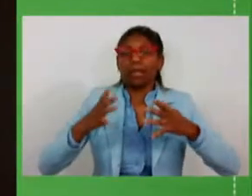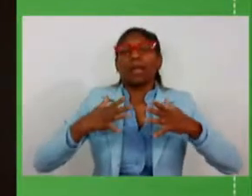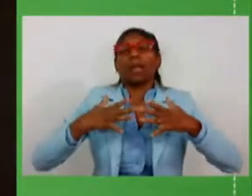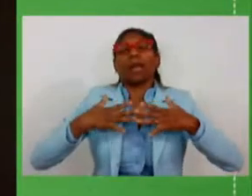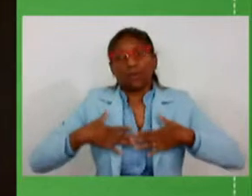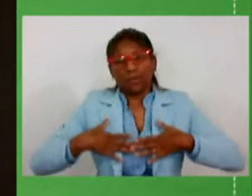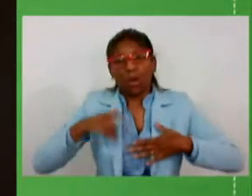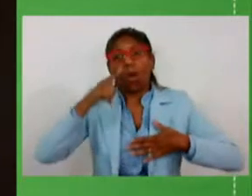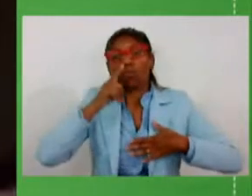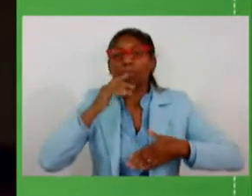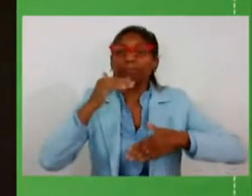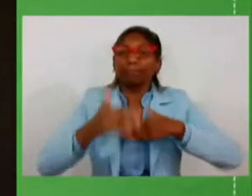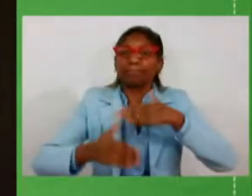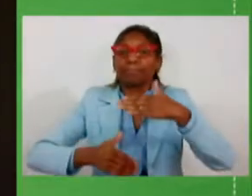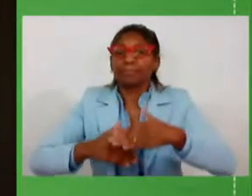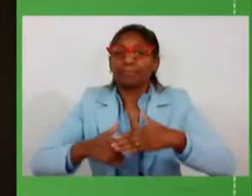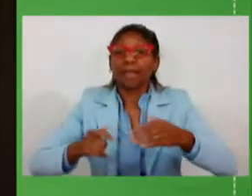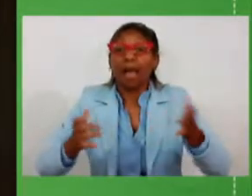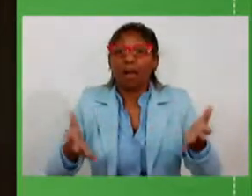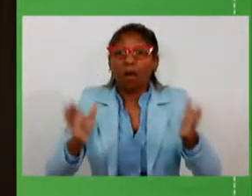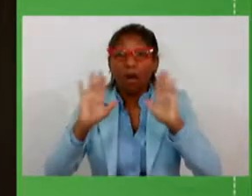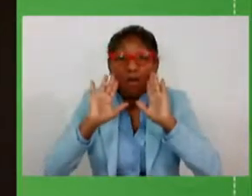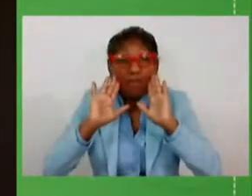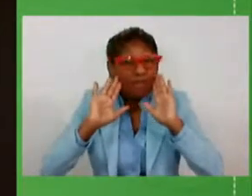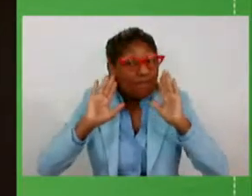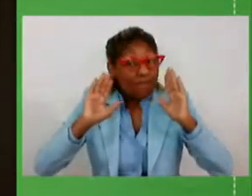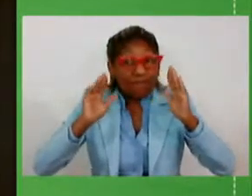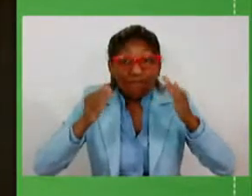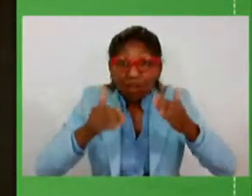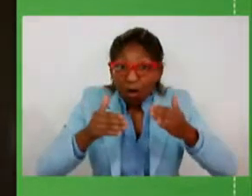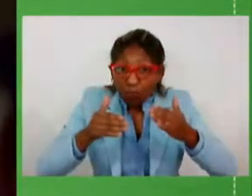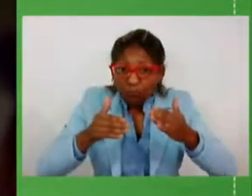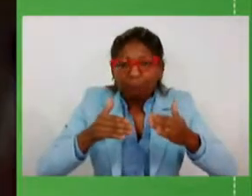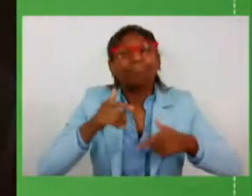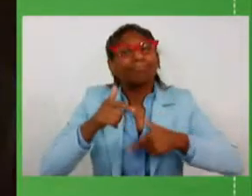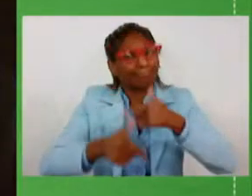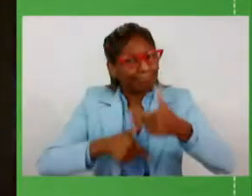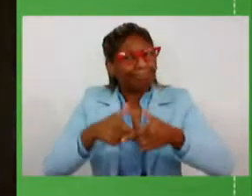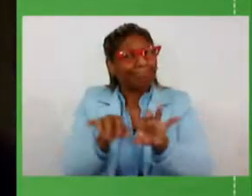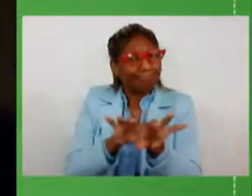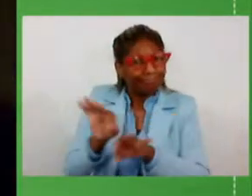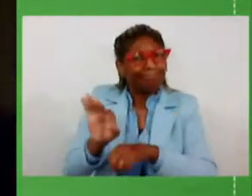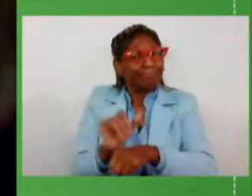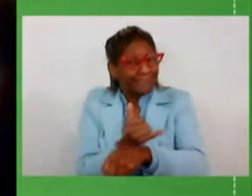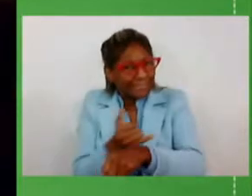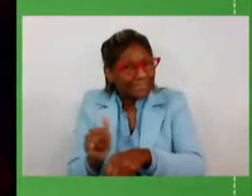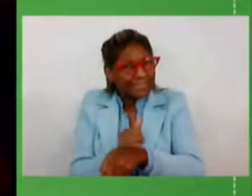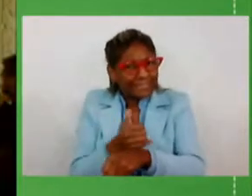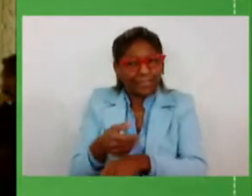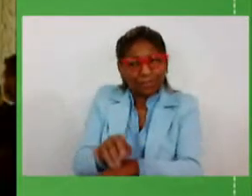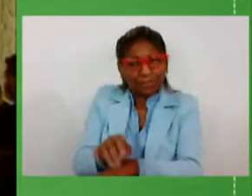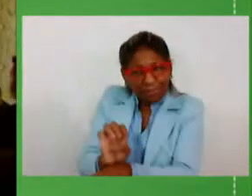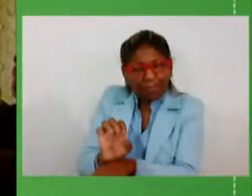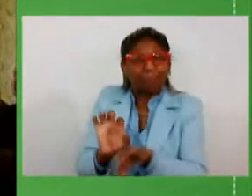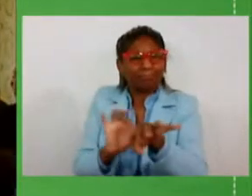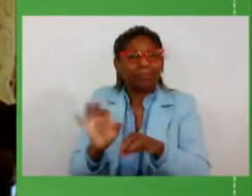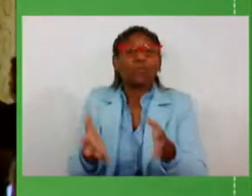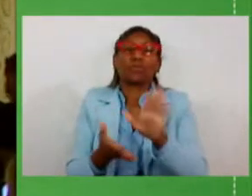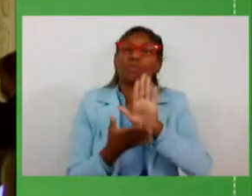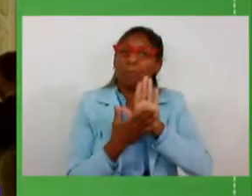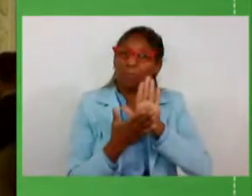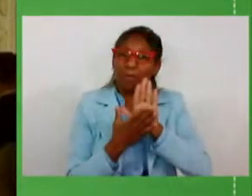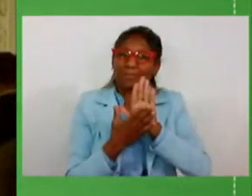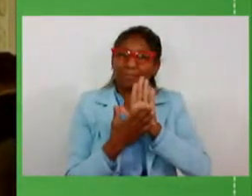ser colocada no planejamento de forma estruturada para o Estado. Então, vamos apresentar hoje um marco,